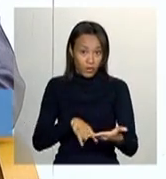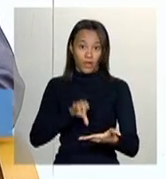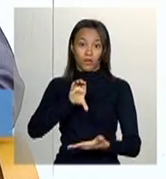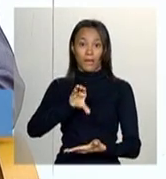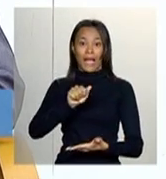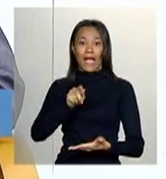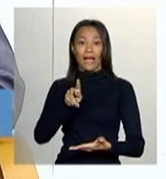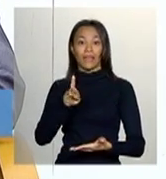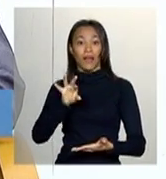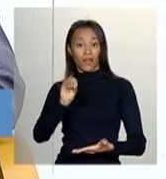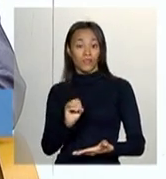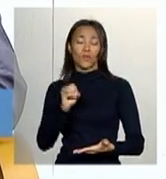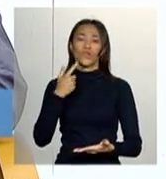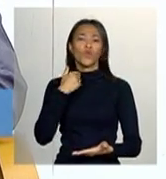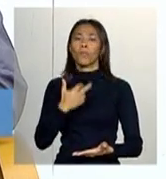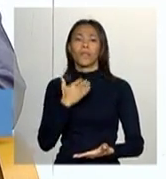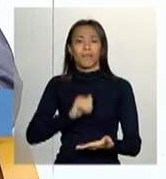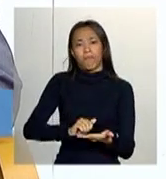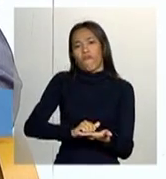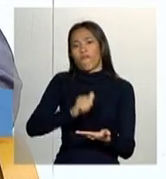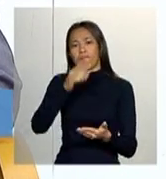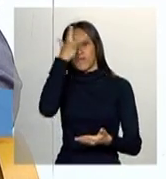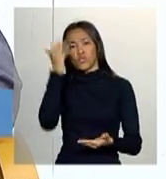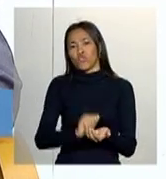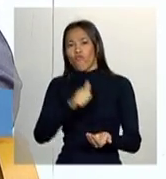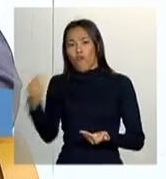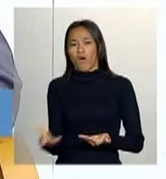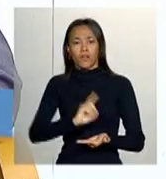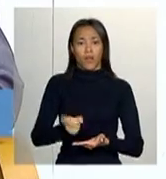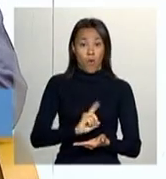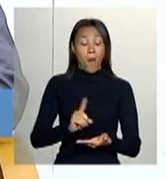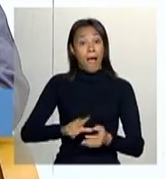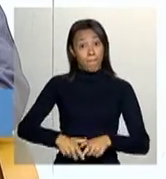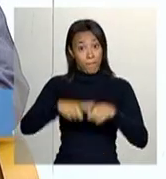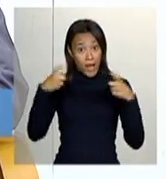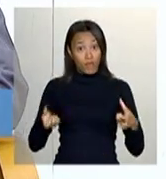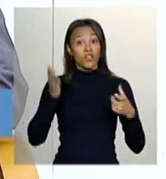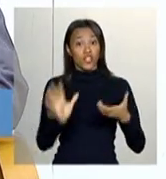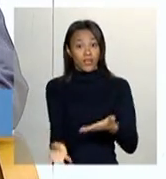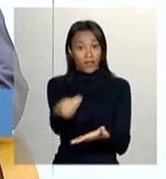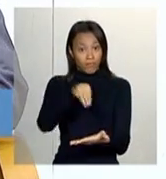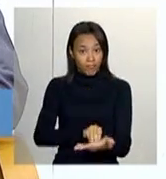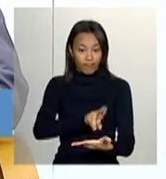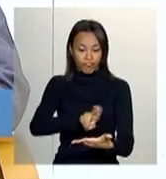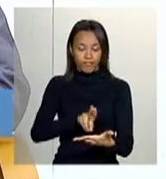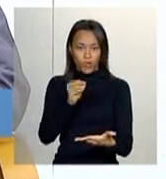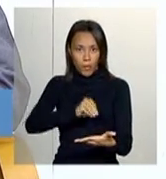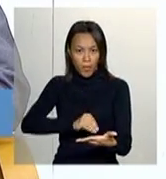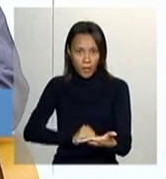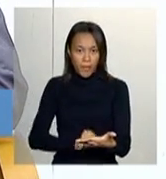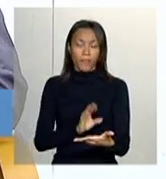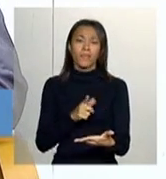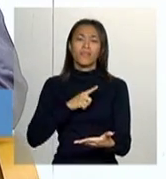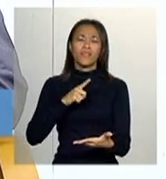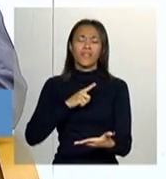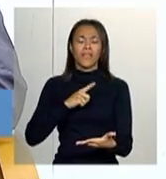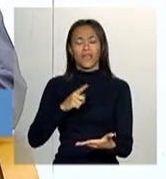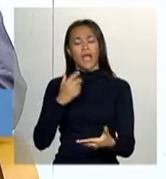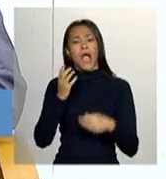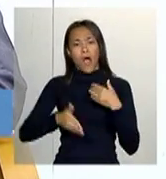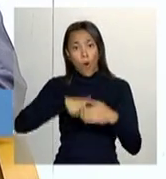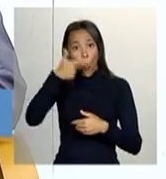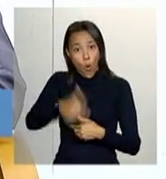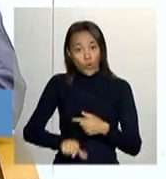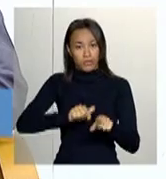Embora nós não possamos deixar ninguém de fora, grande parte já está incluída. Então, existe um trabalho grande agora nos processos de